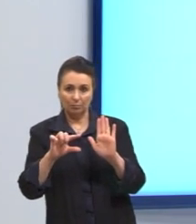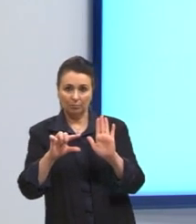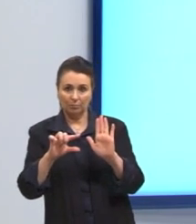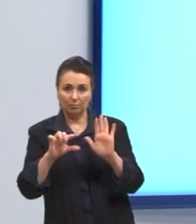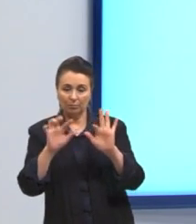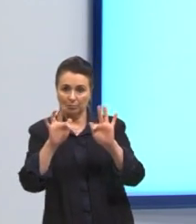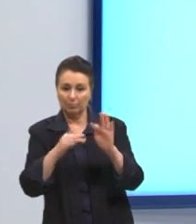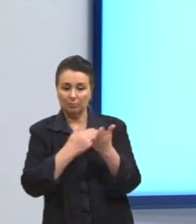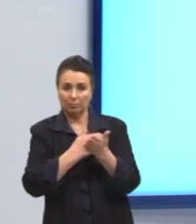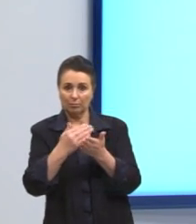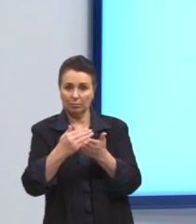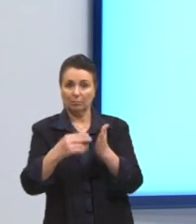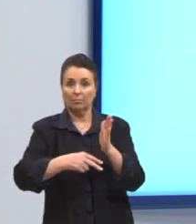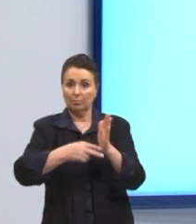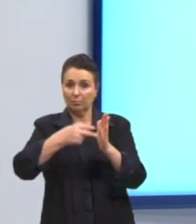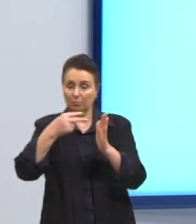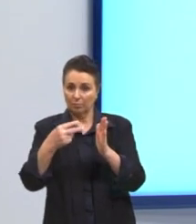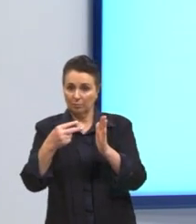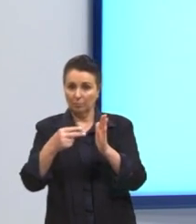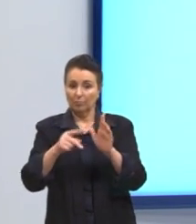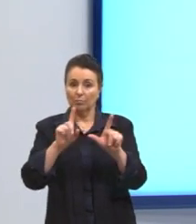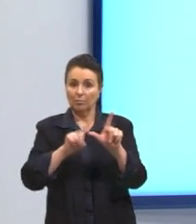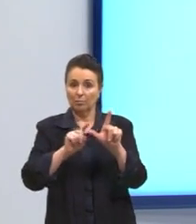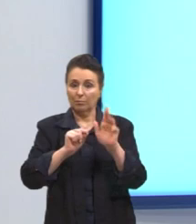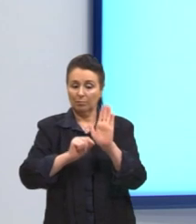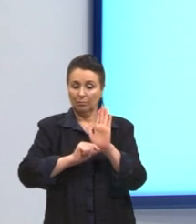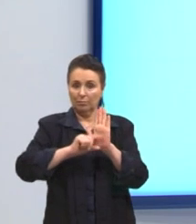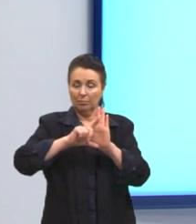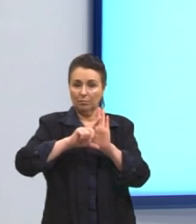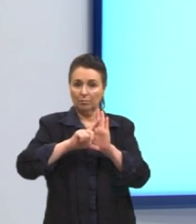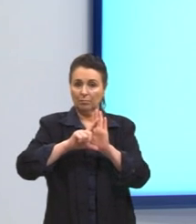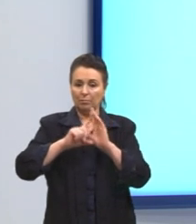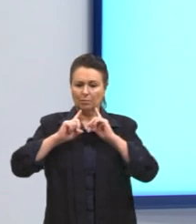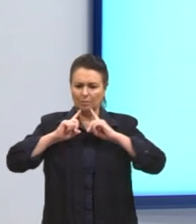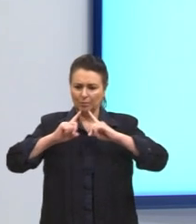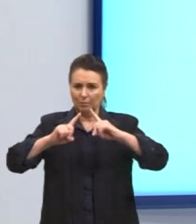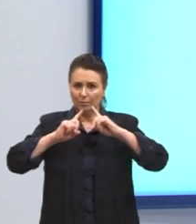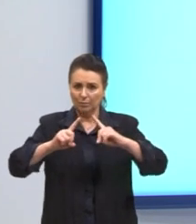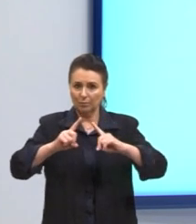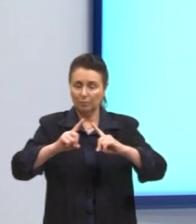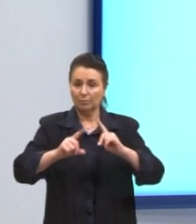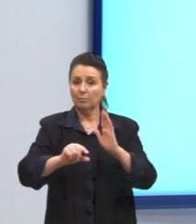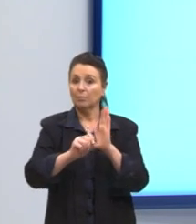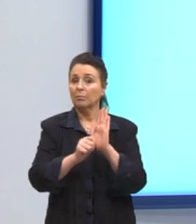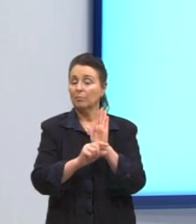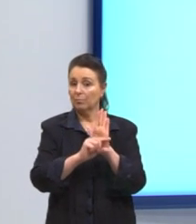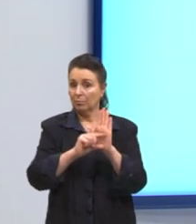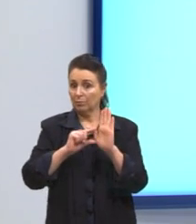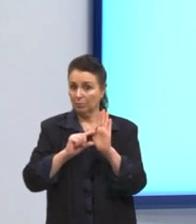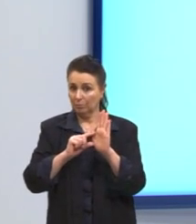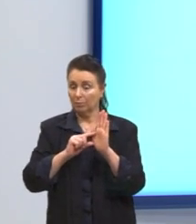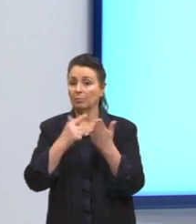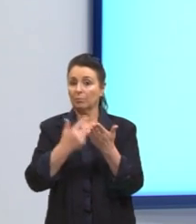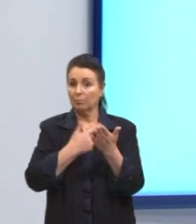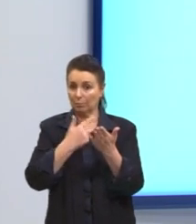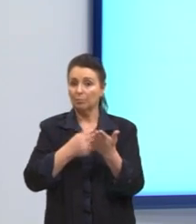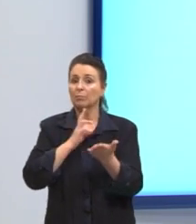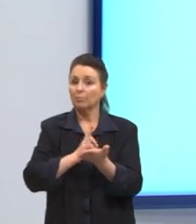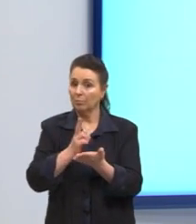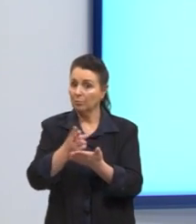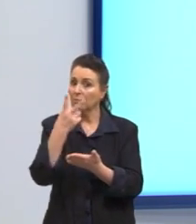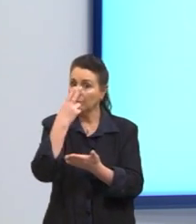Começamos o segundo período. Letra maiúscula. A crítica de Portinari continua válida nos dias atuais,